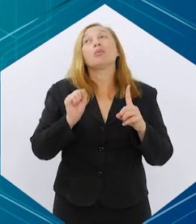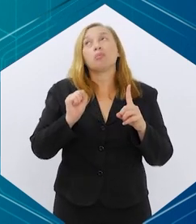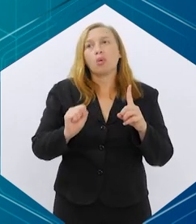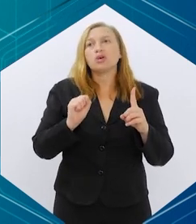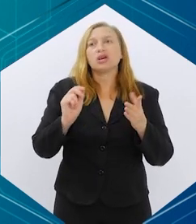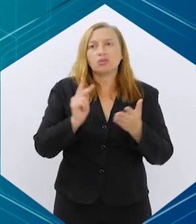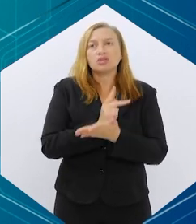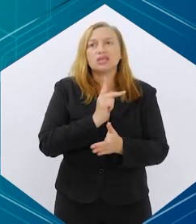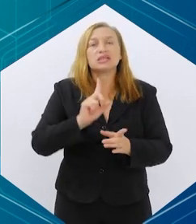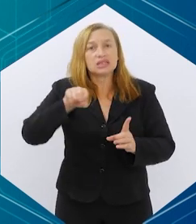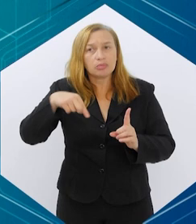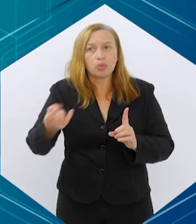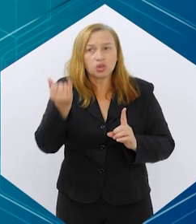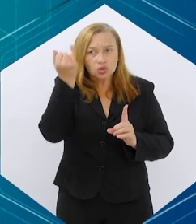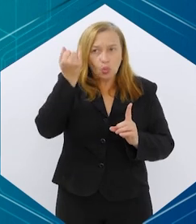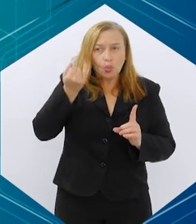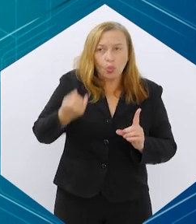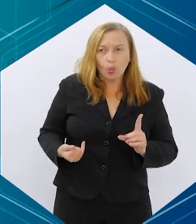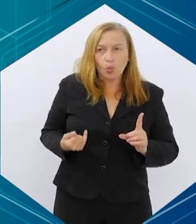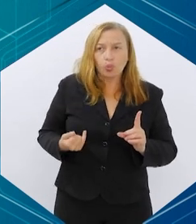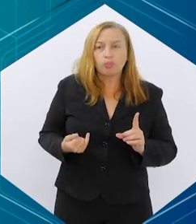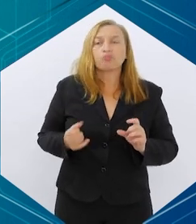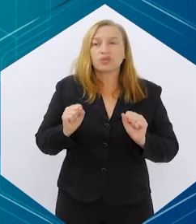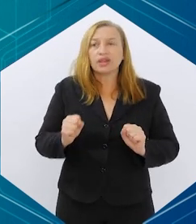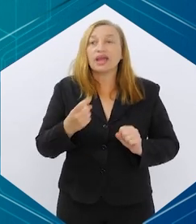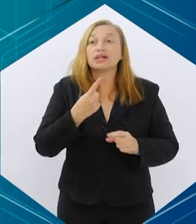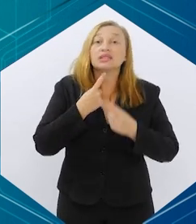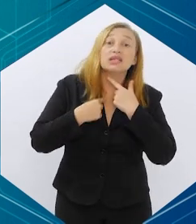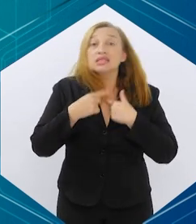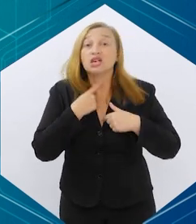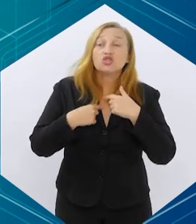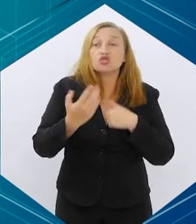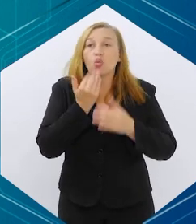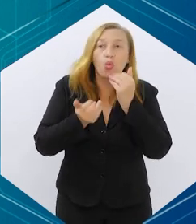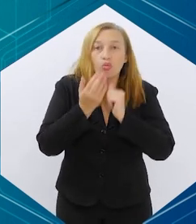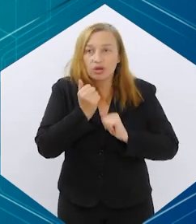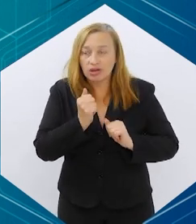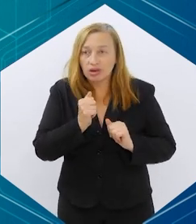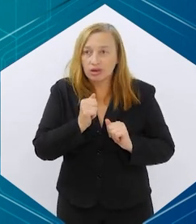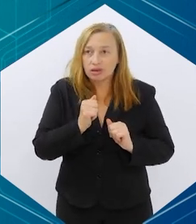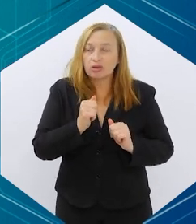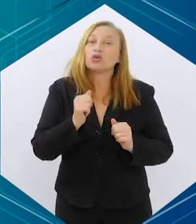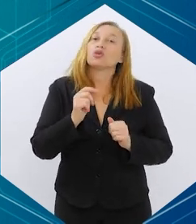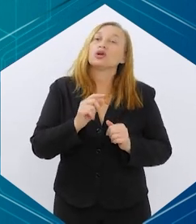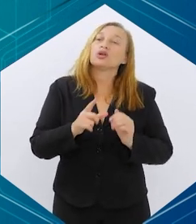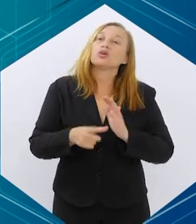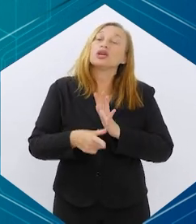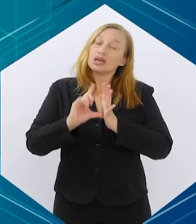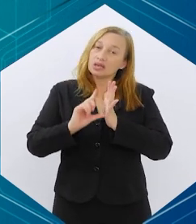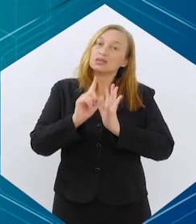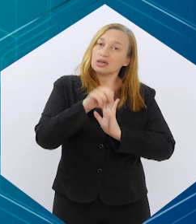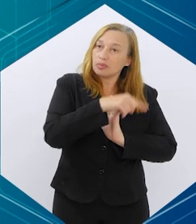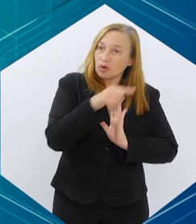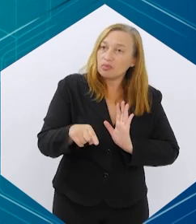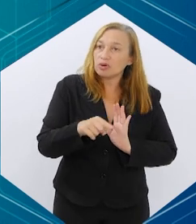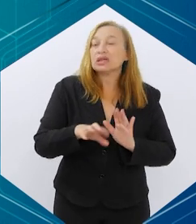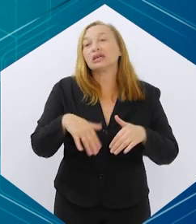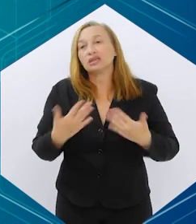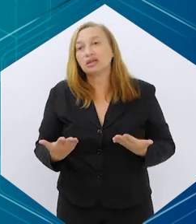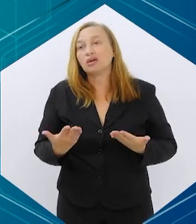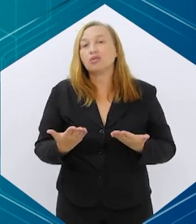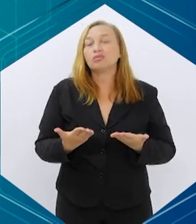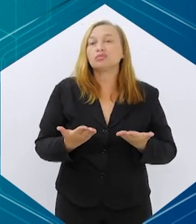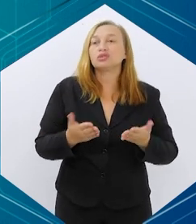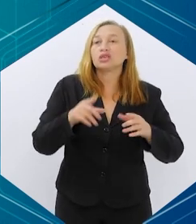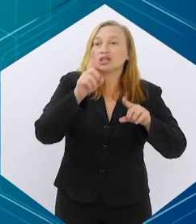essa dieta o paciente tenha vontade de comer, esse alimento foi proibido. Então, sempre